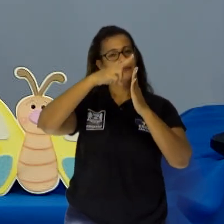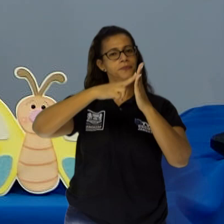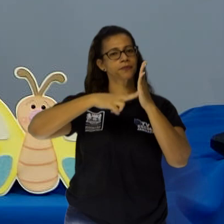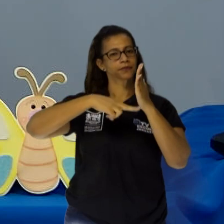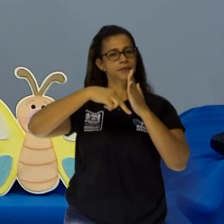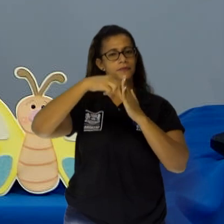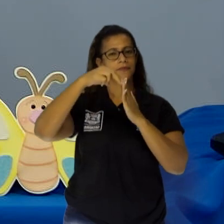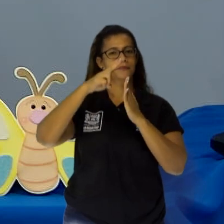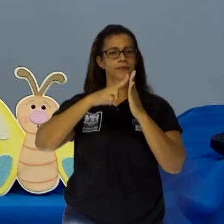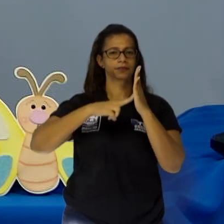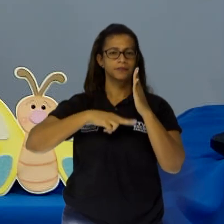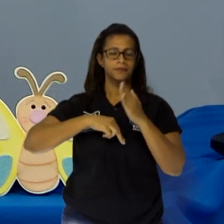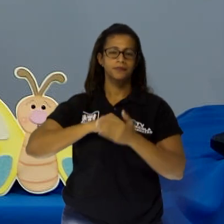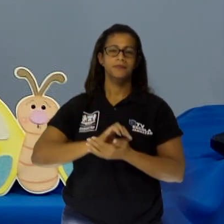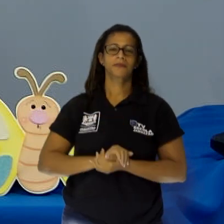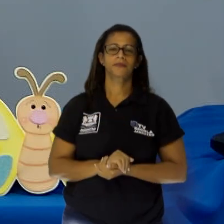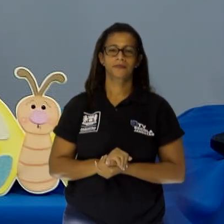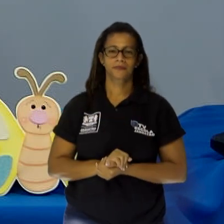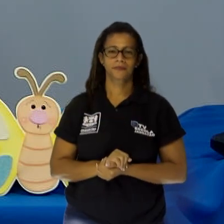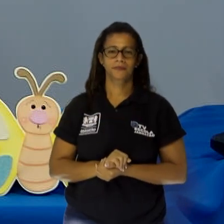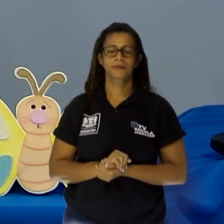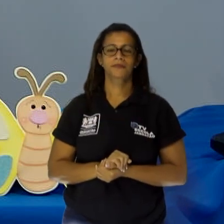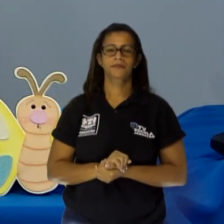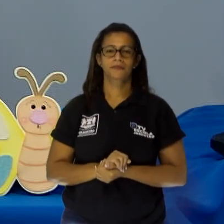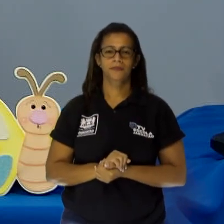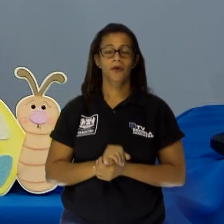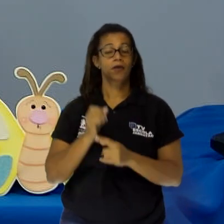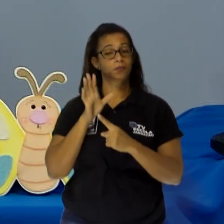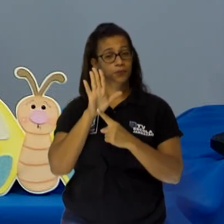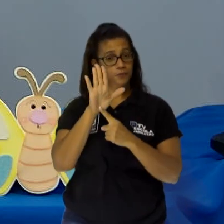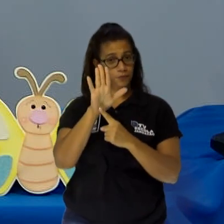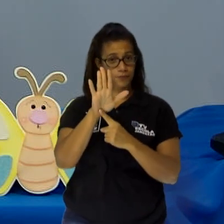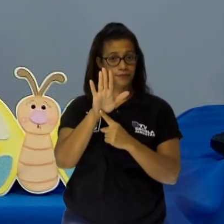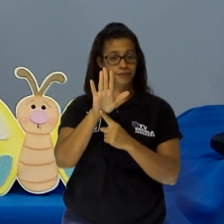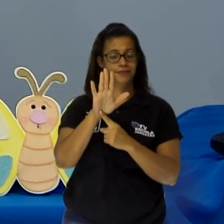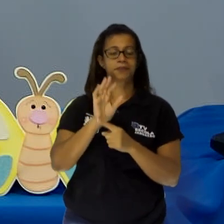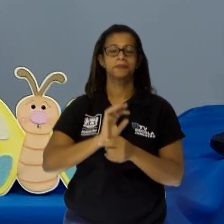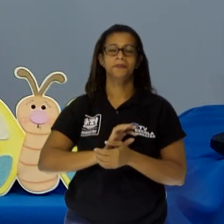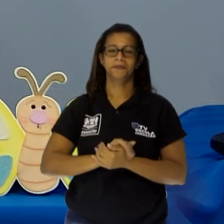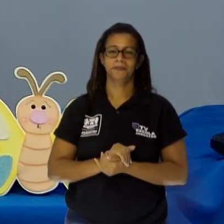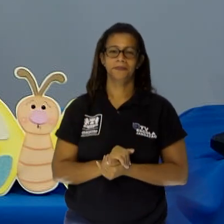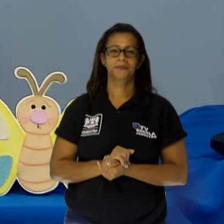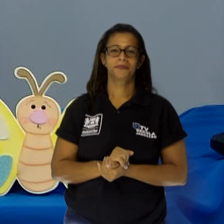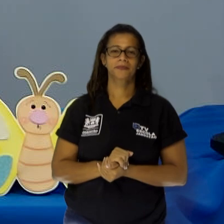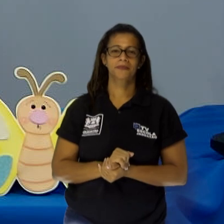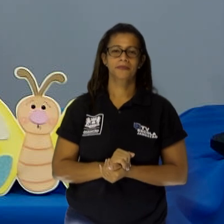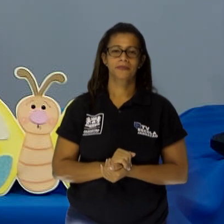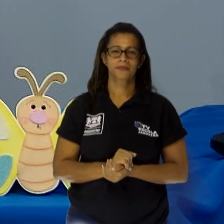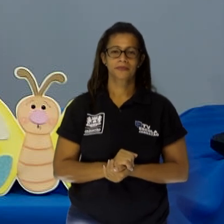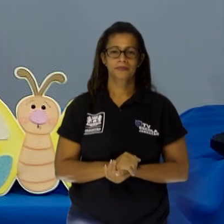a pouco eu mostro para vocês como está ficando a nossa porta. Uau!